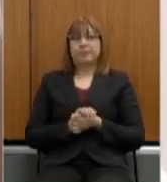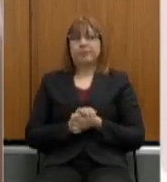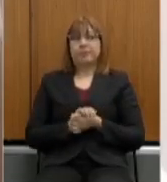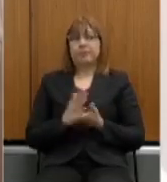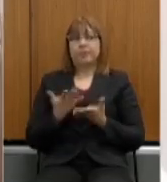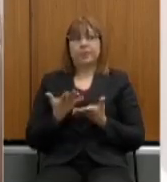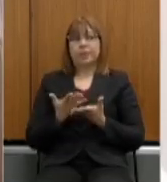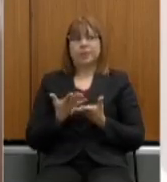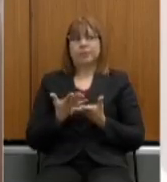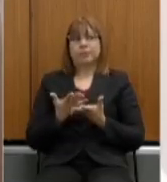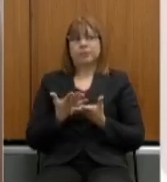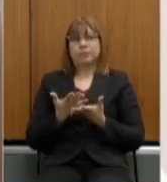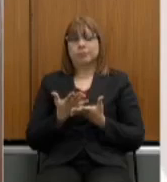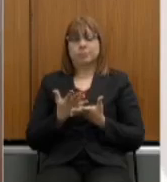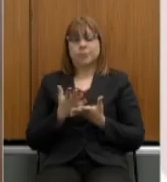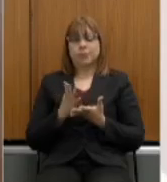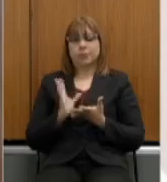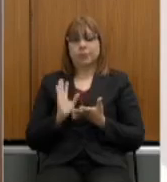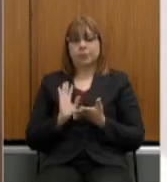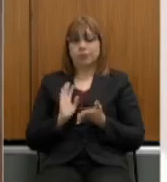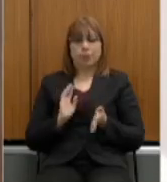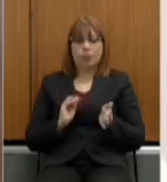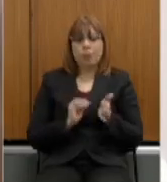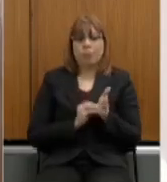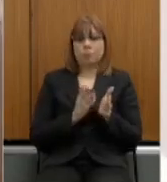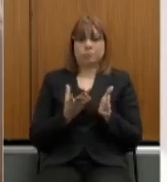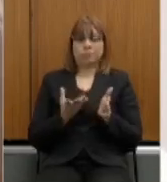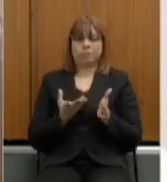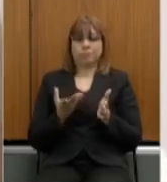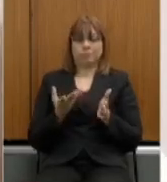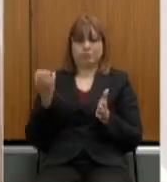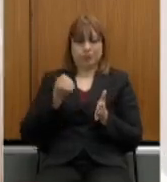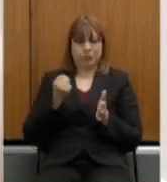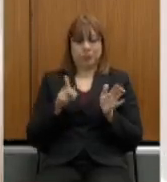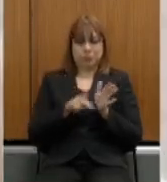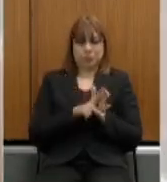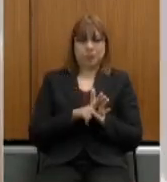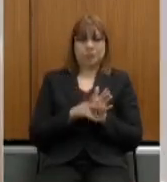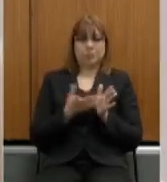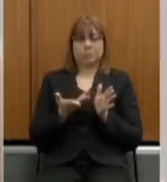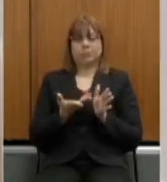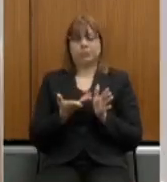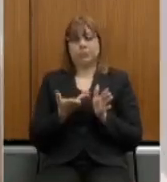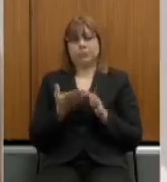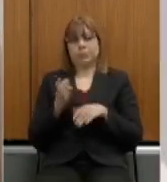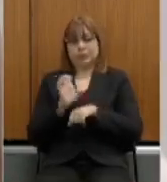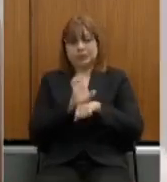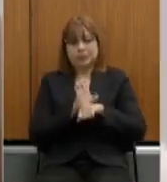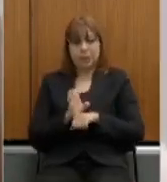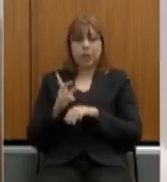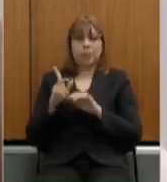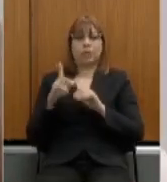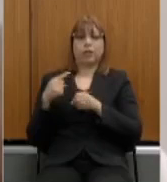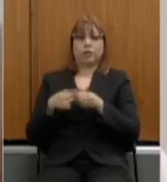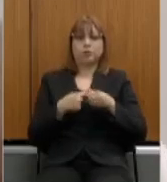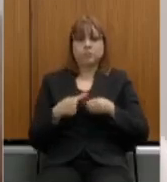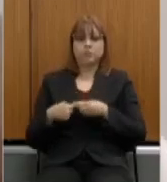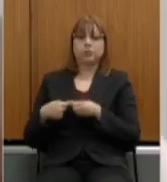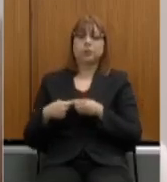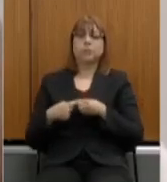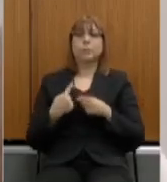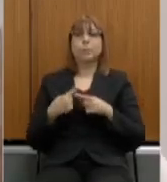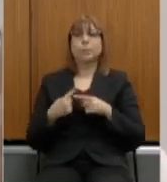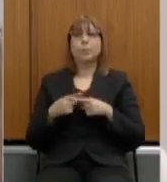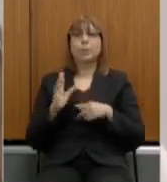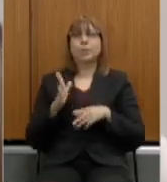os benefícios estaduais e municipais, sem incluir essa reglamentação, porque a gente tinha